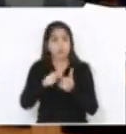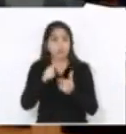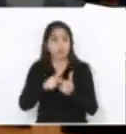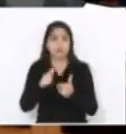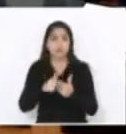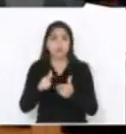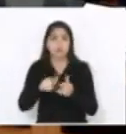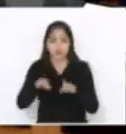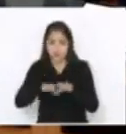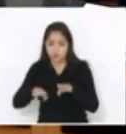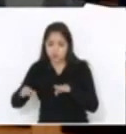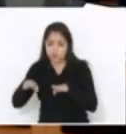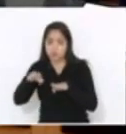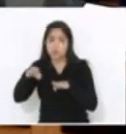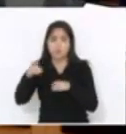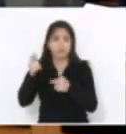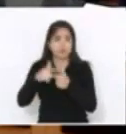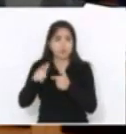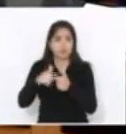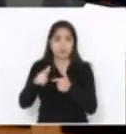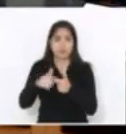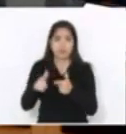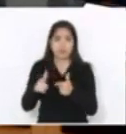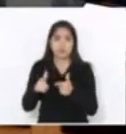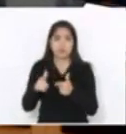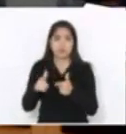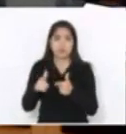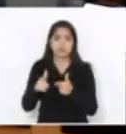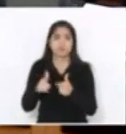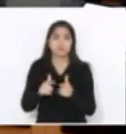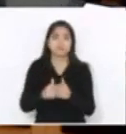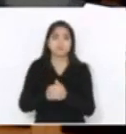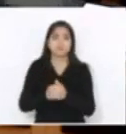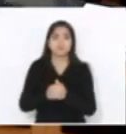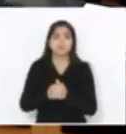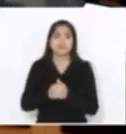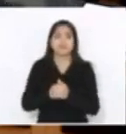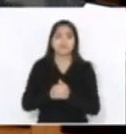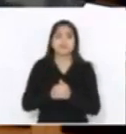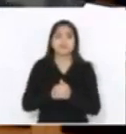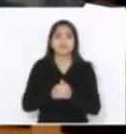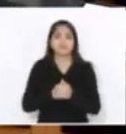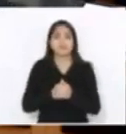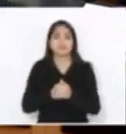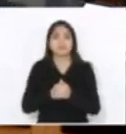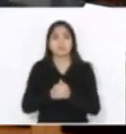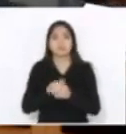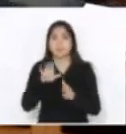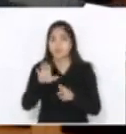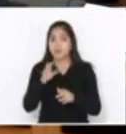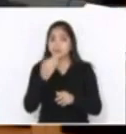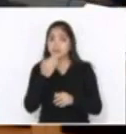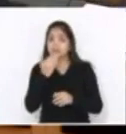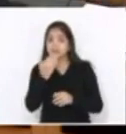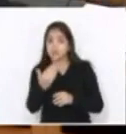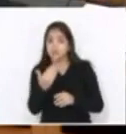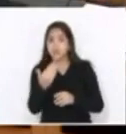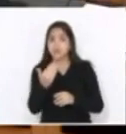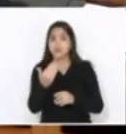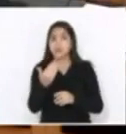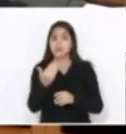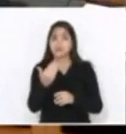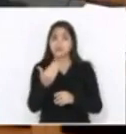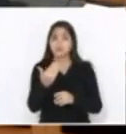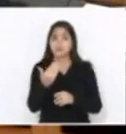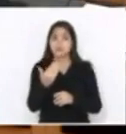acostamento, esperando para entrar, porque está muito lotado pelos outros. E ele pede, a